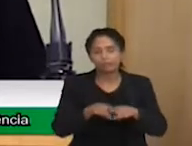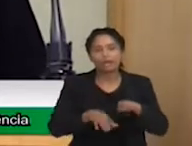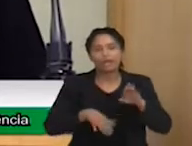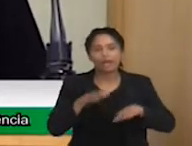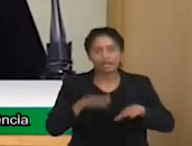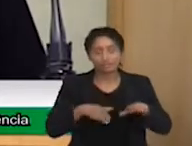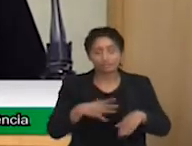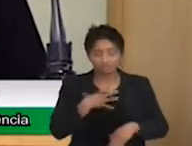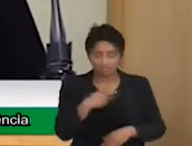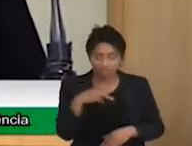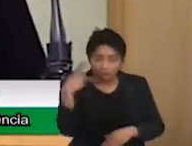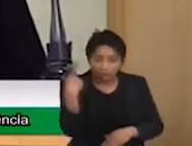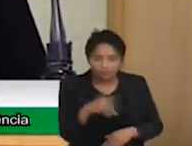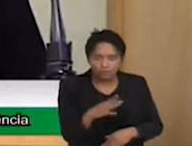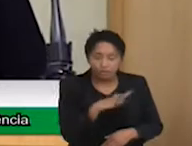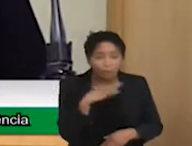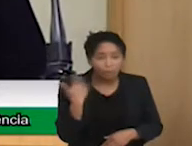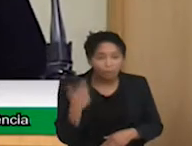fazer ativismo,